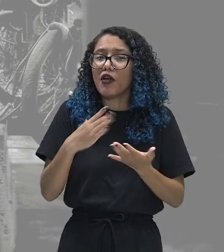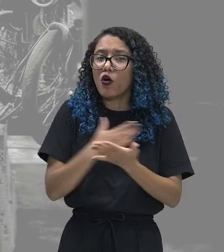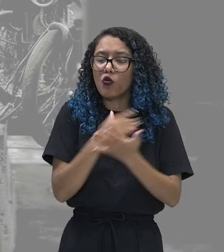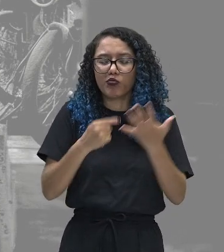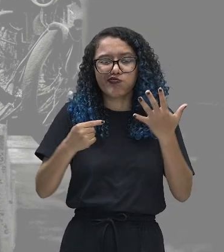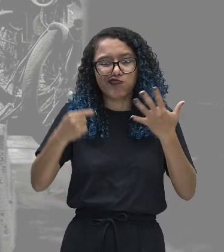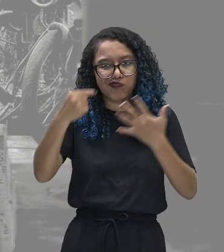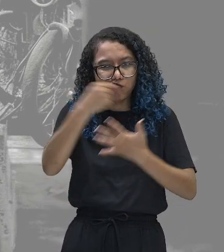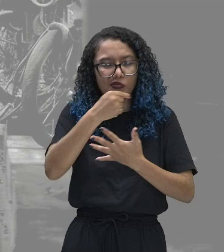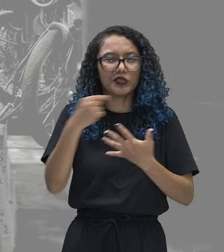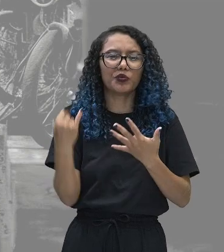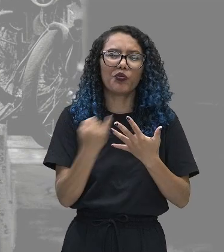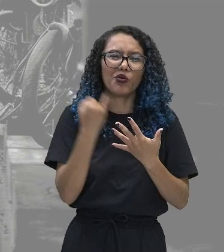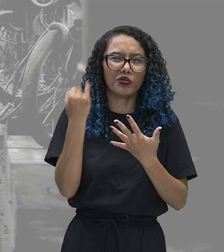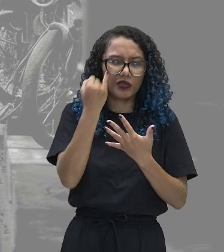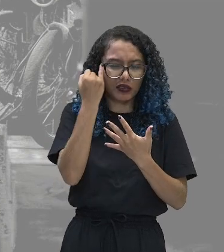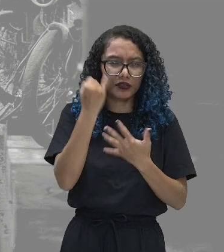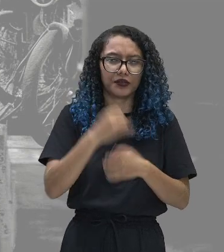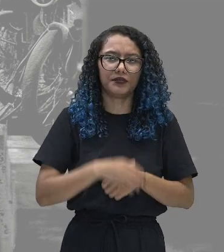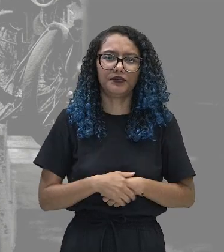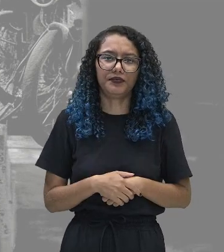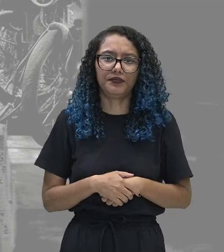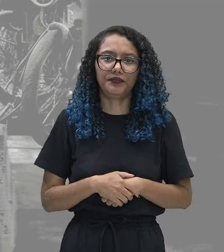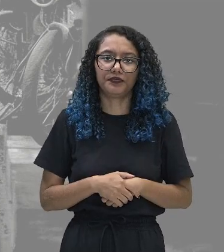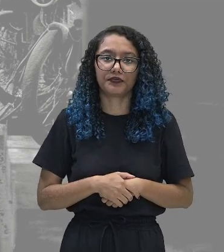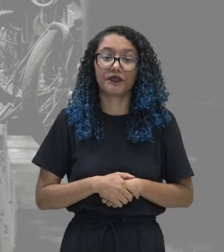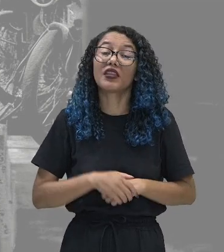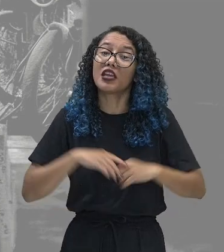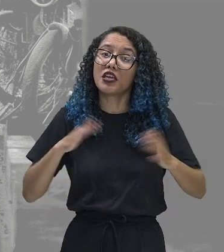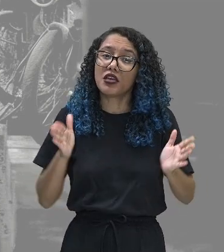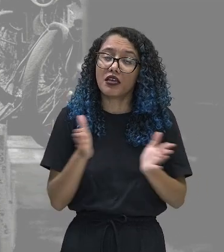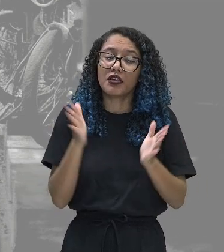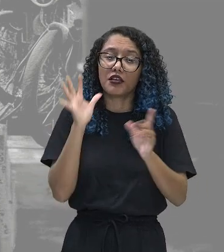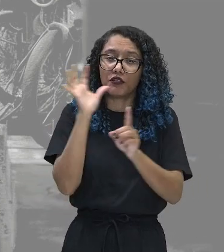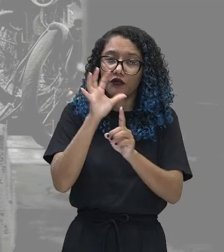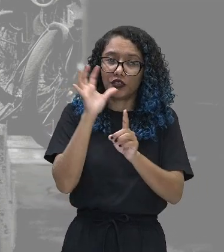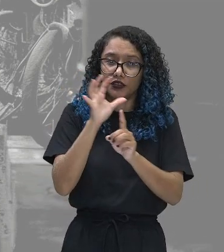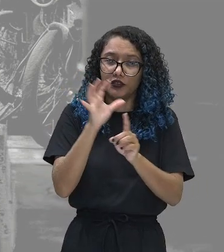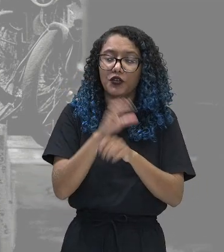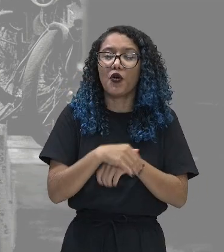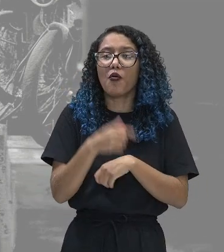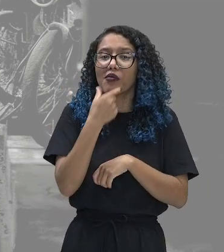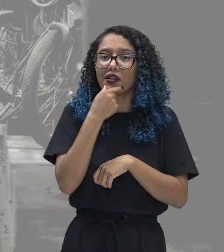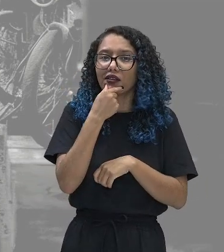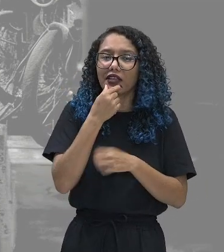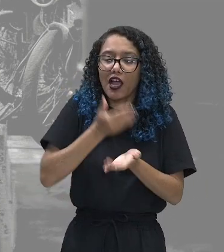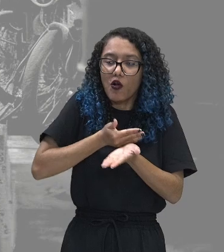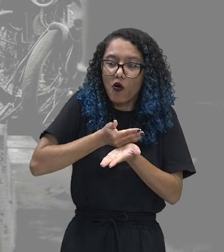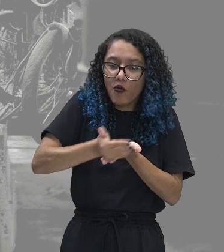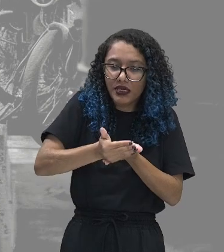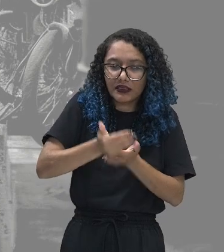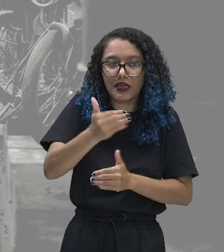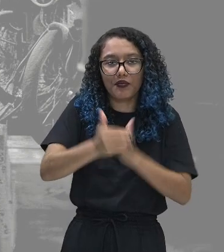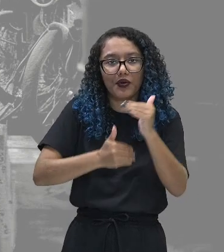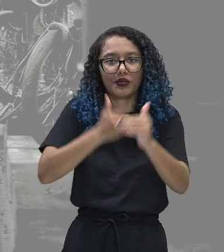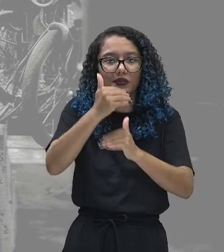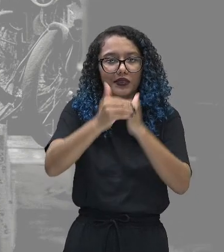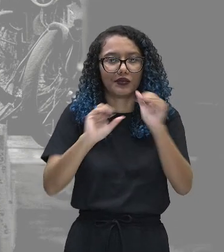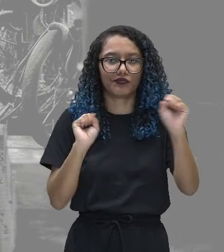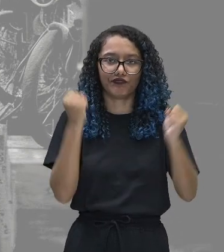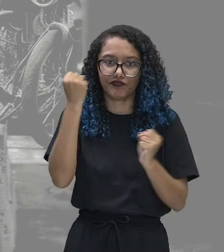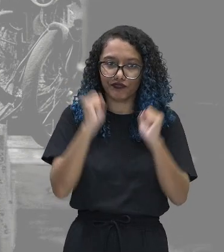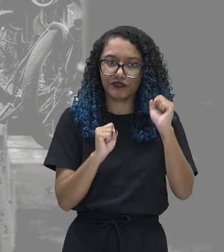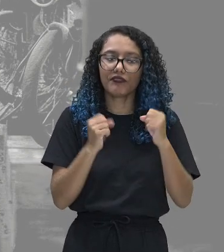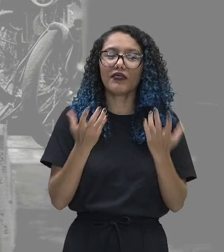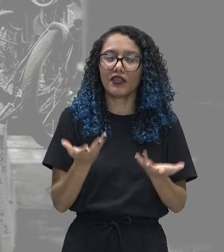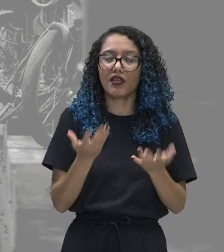que a Inglaterra se tornasse ali o berço da industrialização. Então, vamos começar a compreender um pouco mais